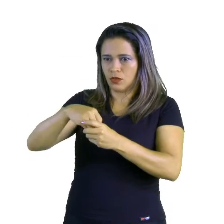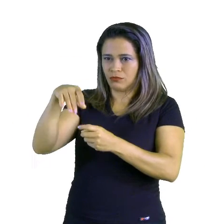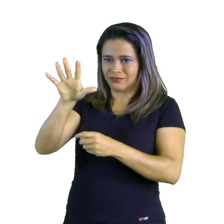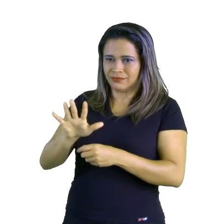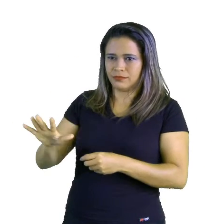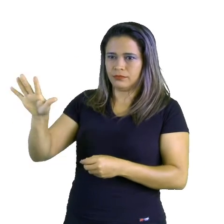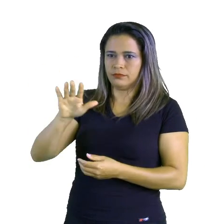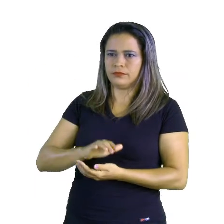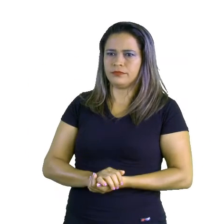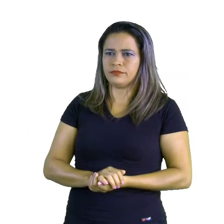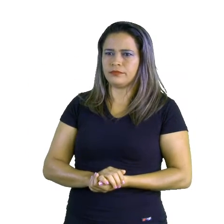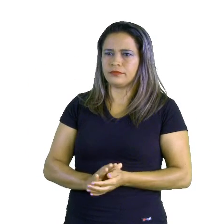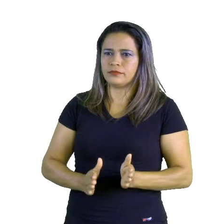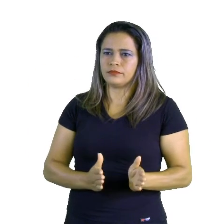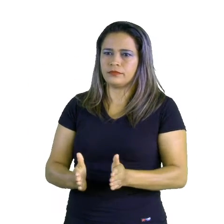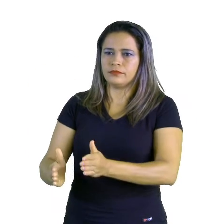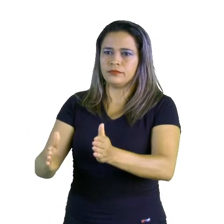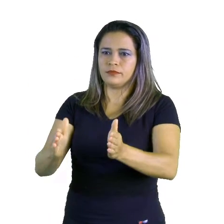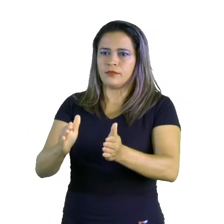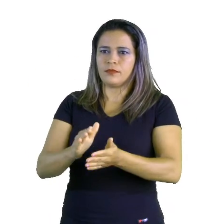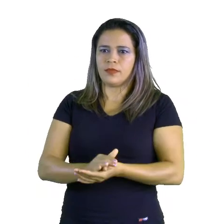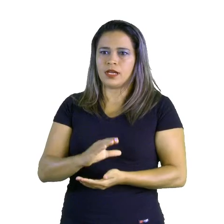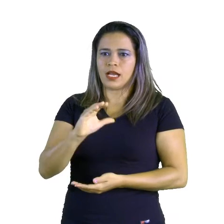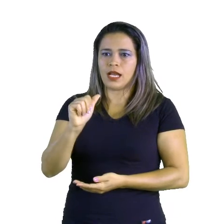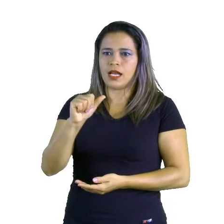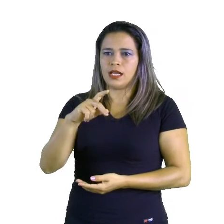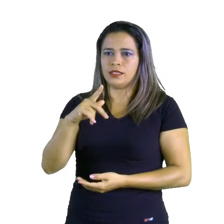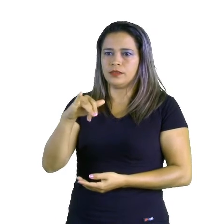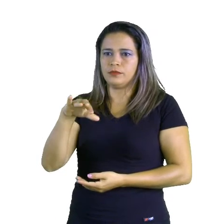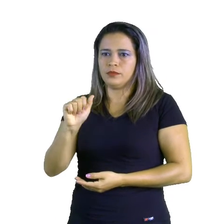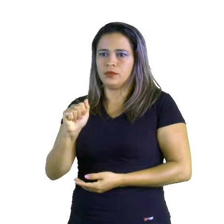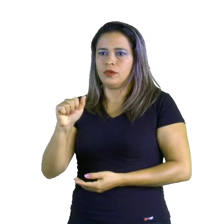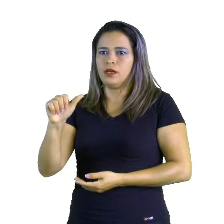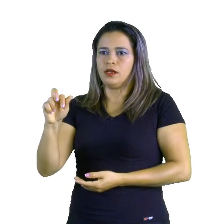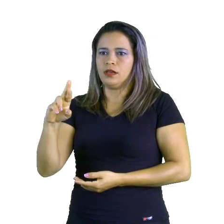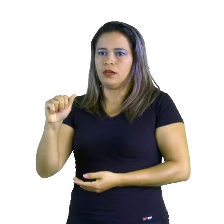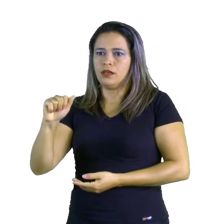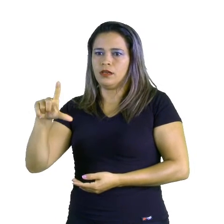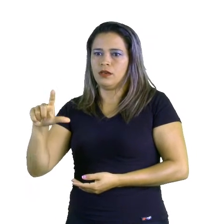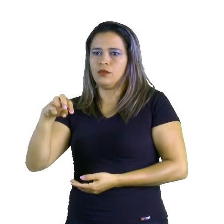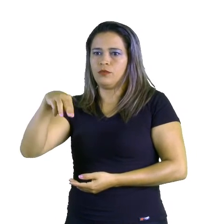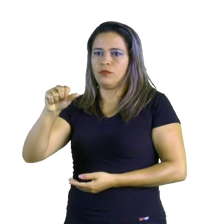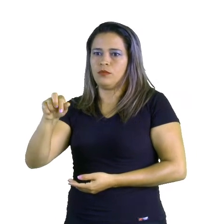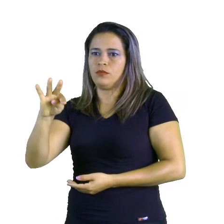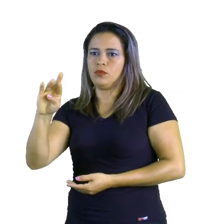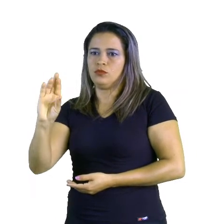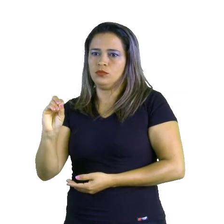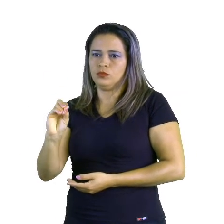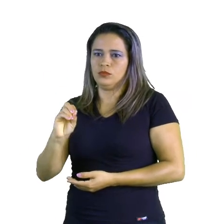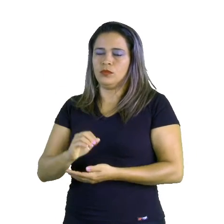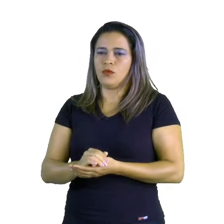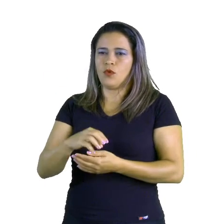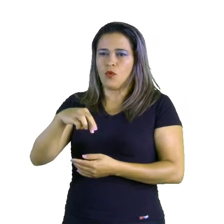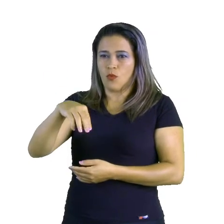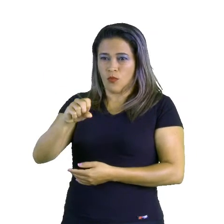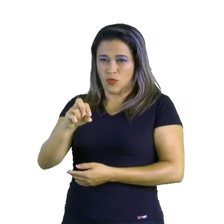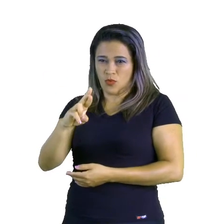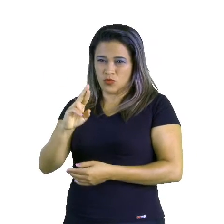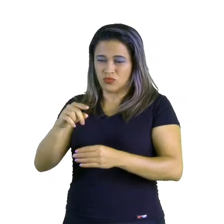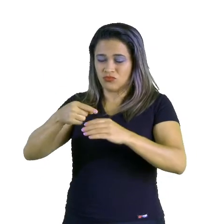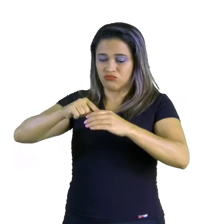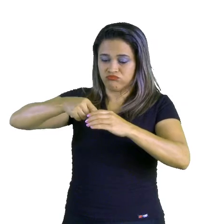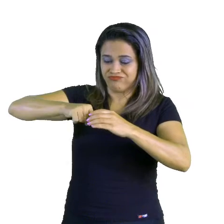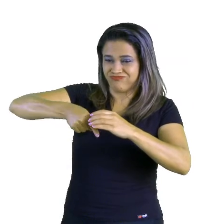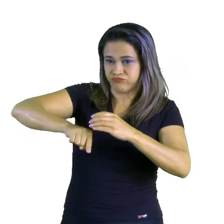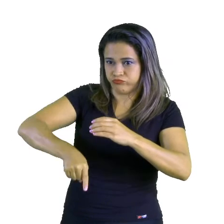mares Cáspio, Aral e Morto. Sendo a do Mar Morto, a depressão absoluta mais profunda do planeta. Lembremos que existem